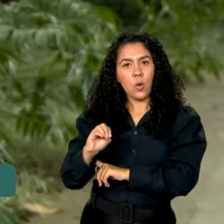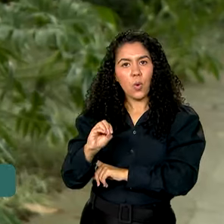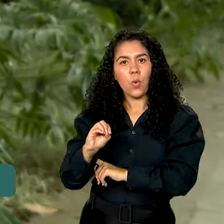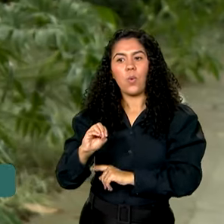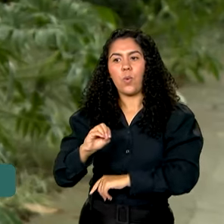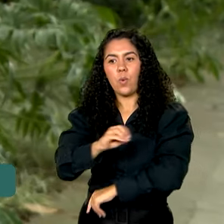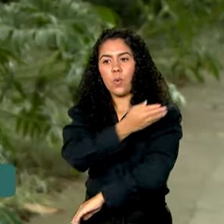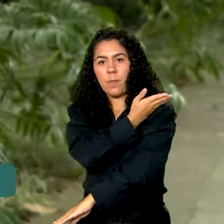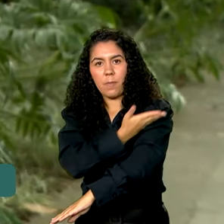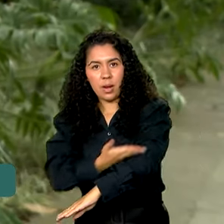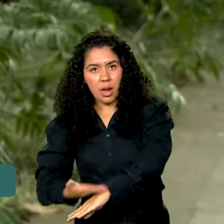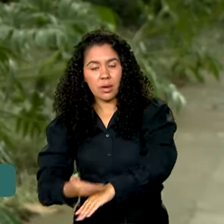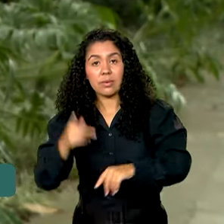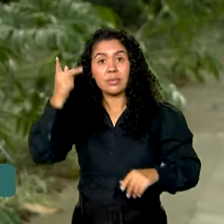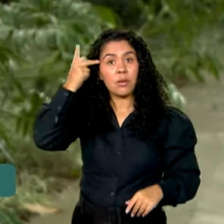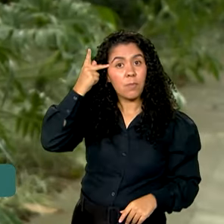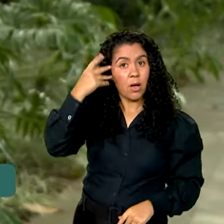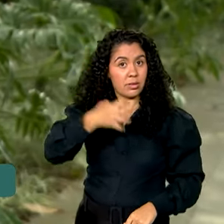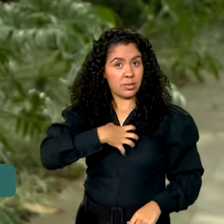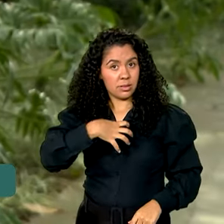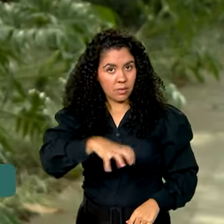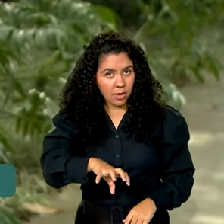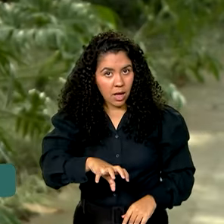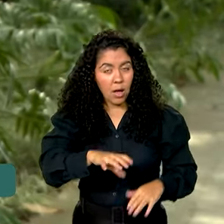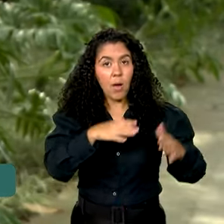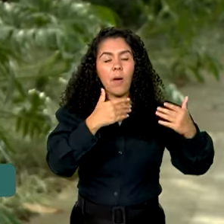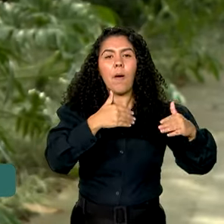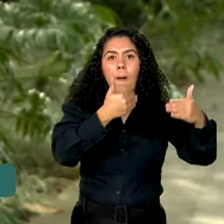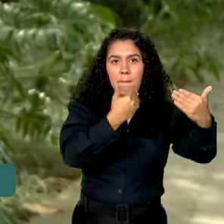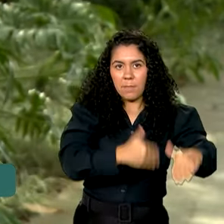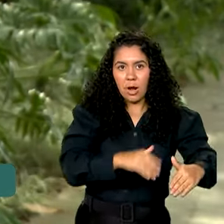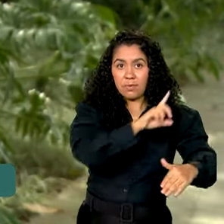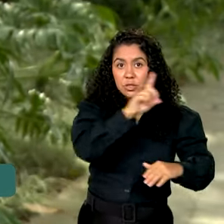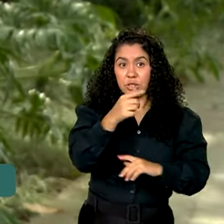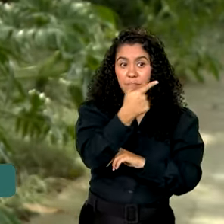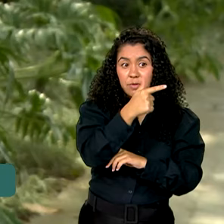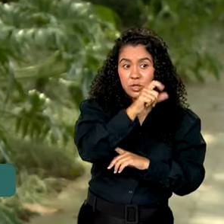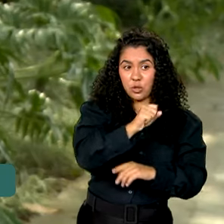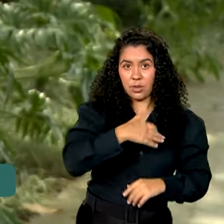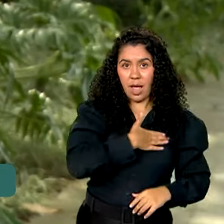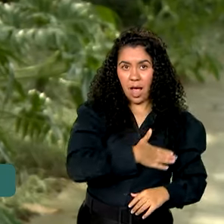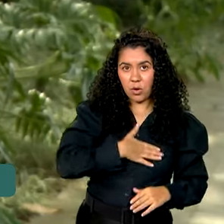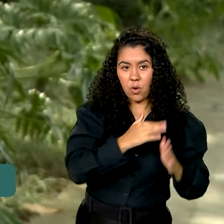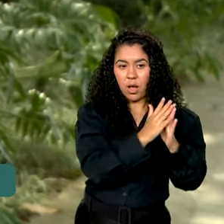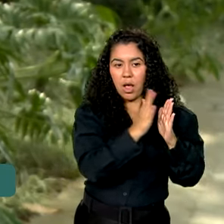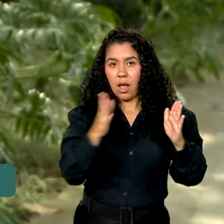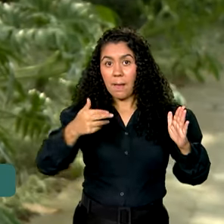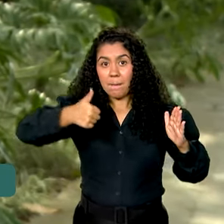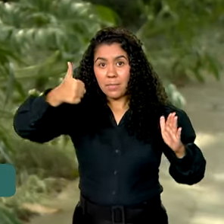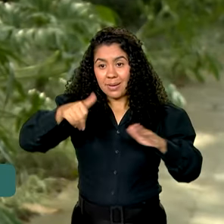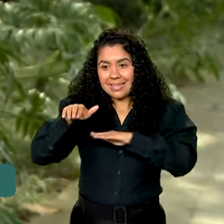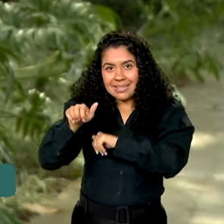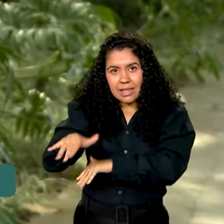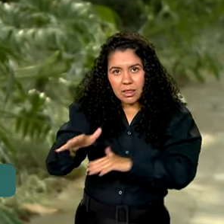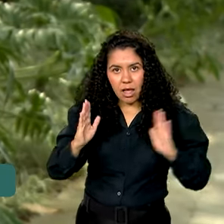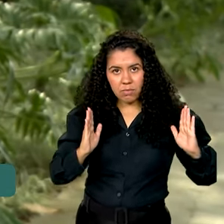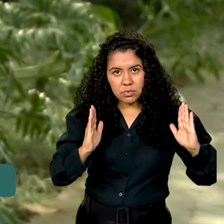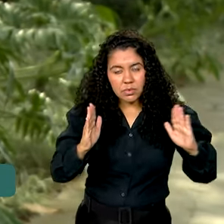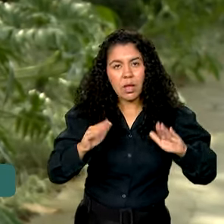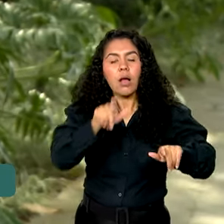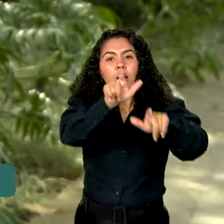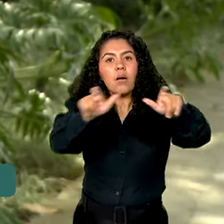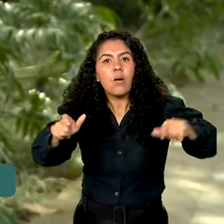e São Paulo. Depois das provas, entre os dias 28 de agosto a 1º de setembro, os médicos